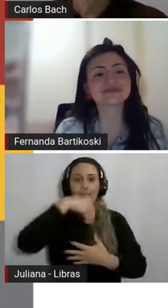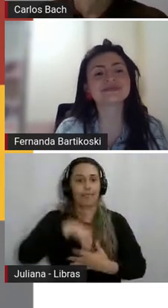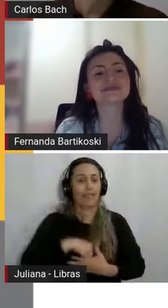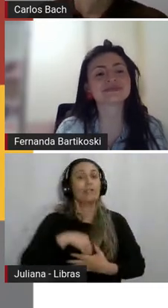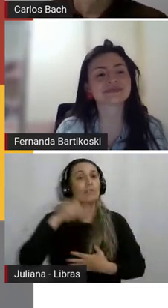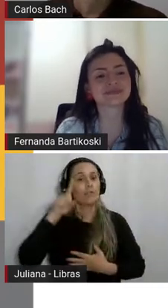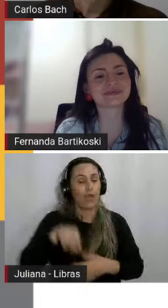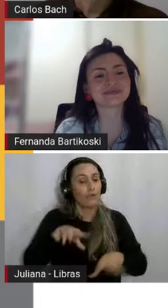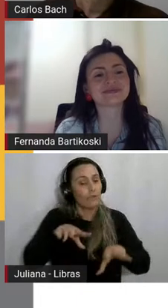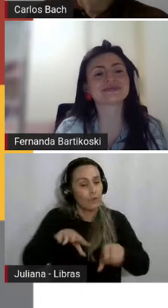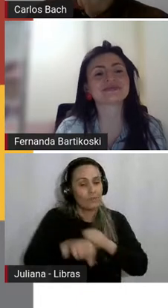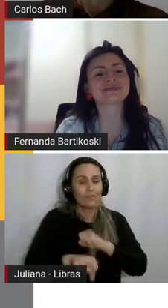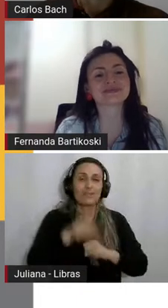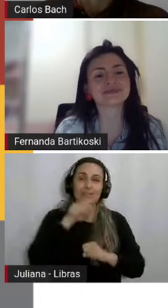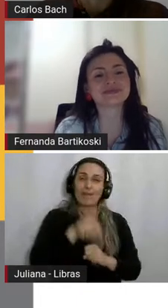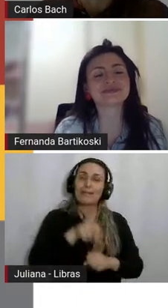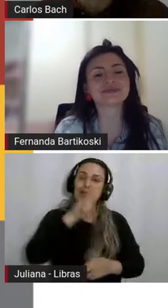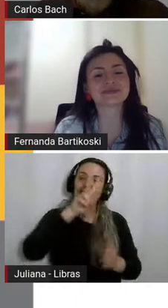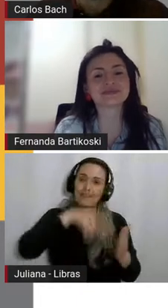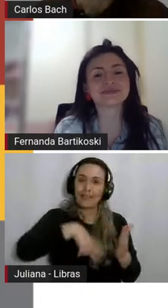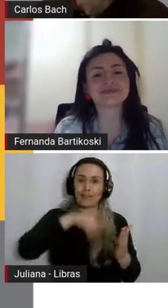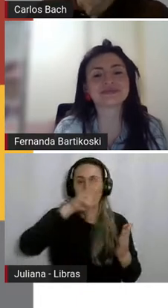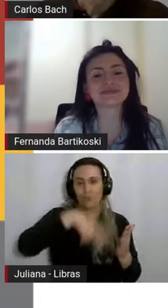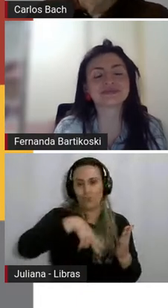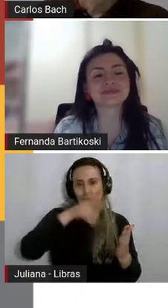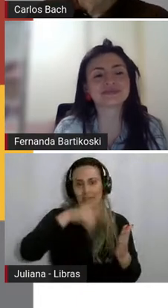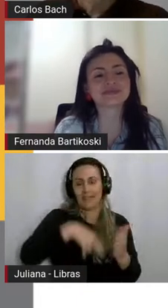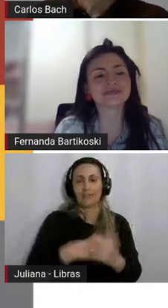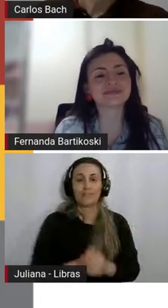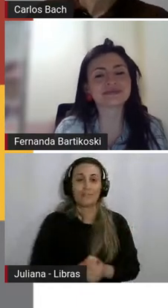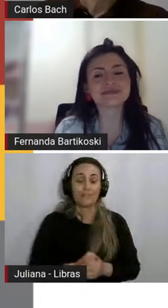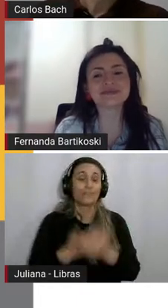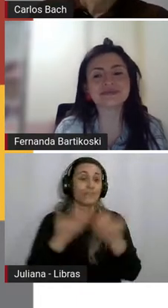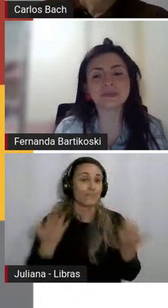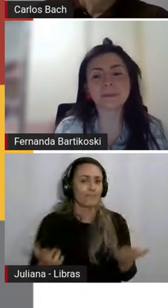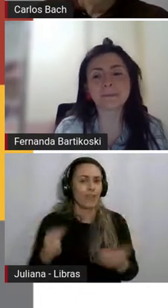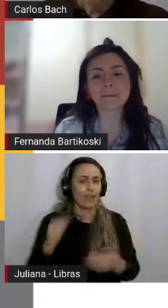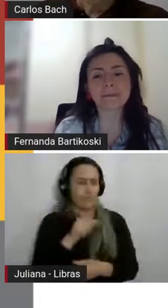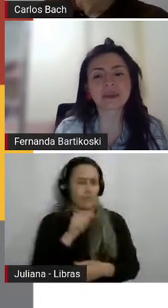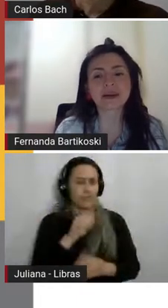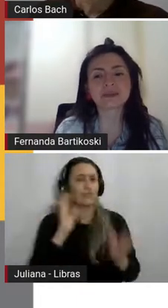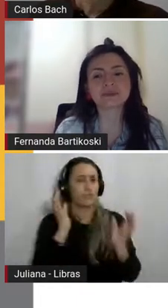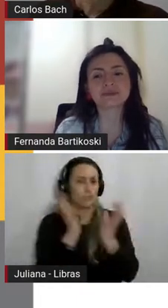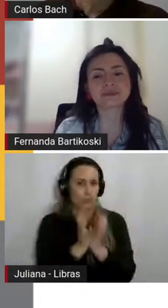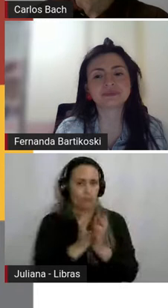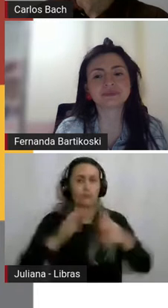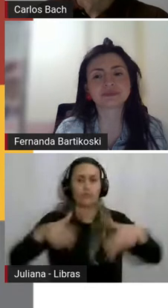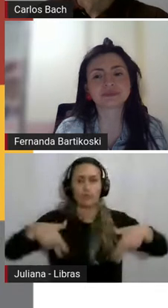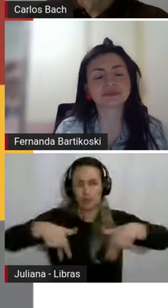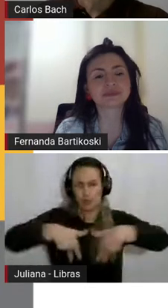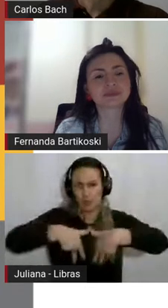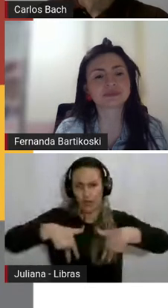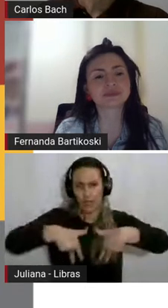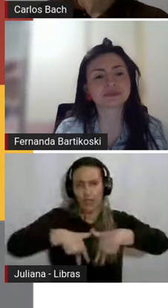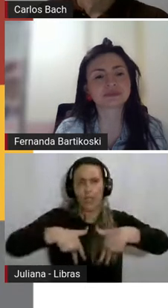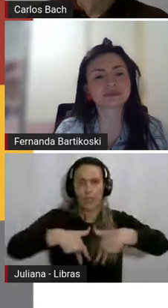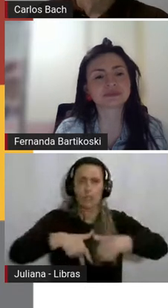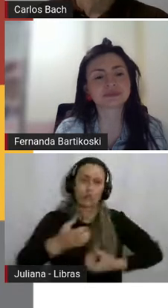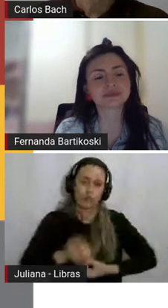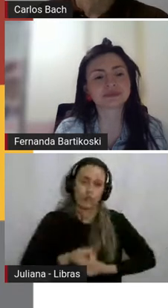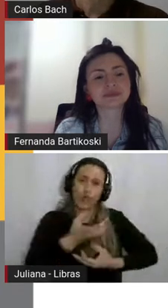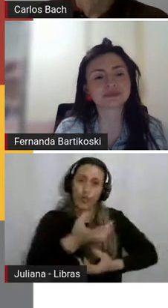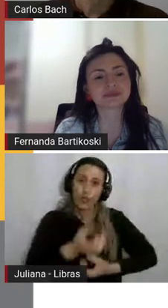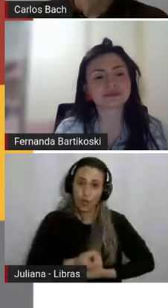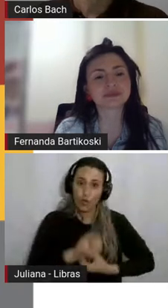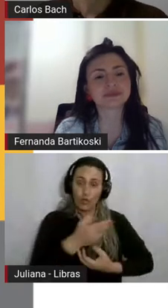que a gente fala tanto. Então, o gênero crônica. Por se tratar de um texto menos extenso em